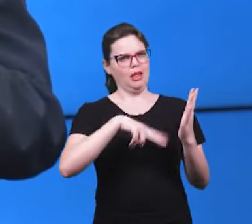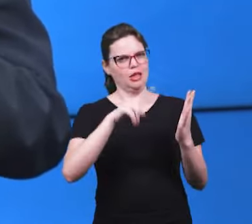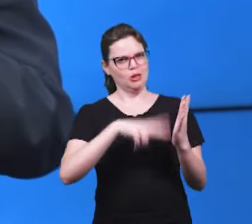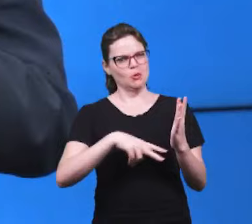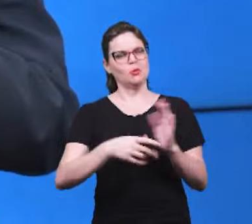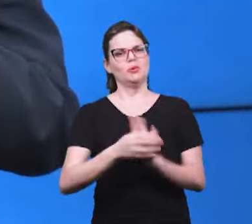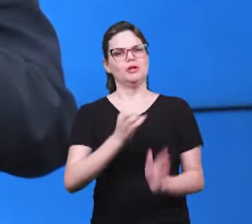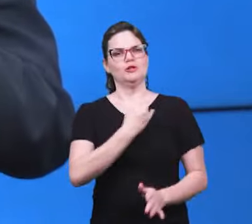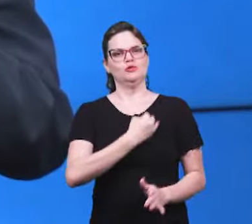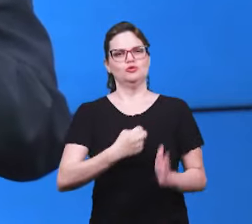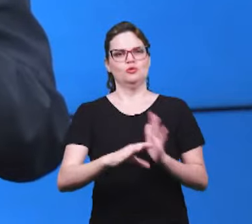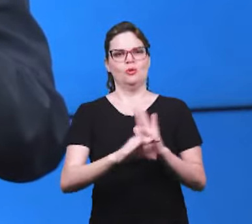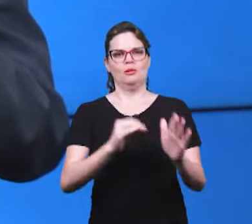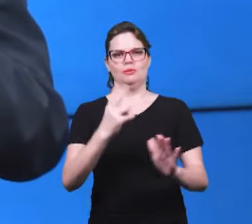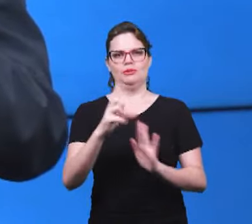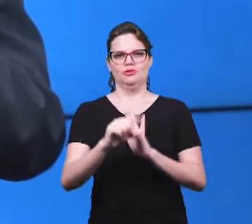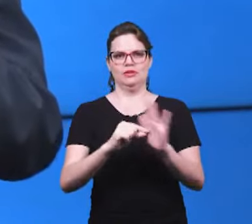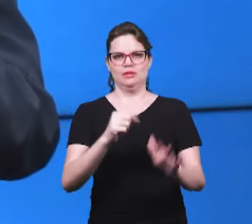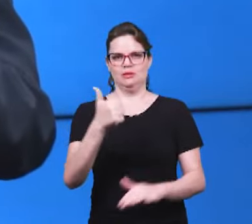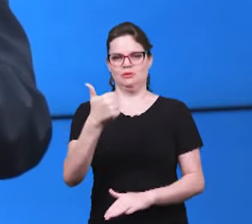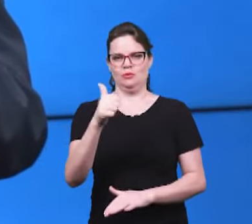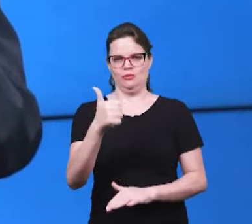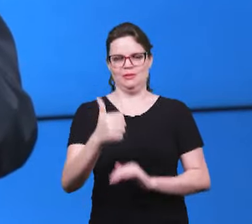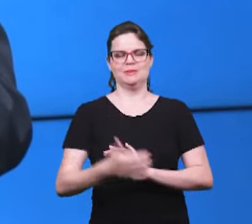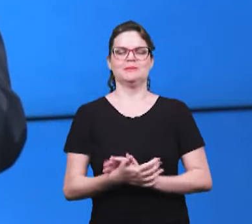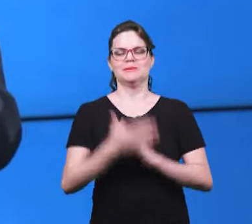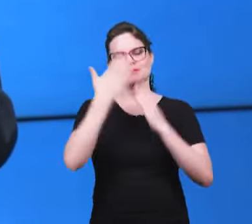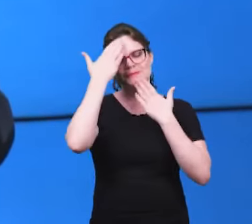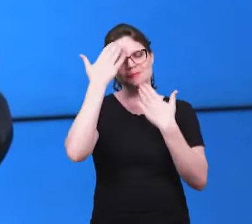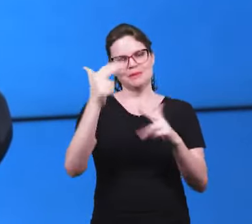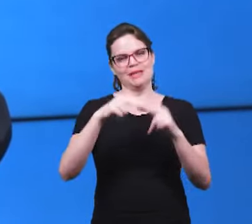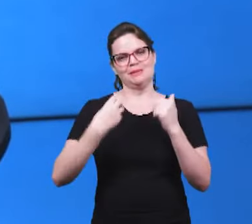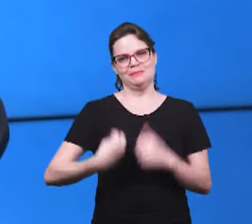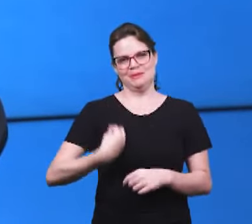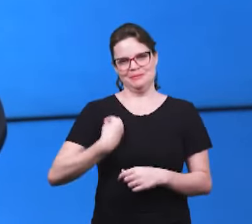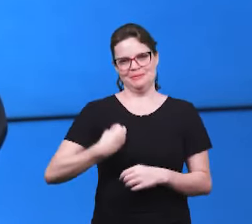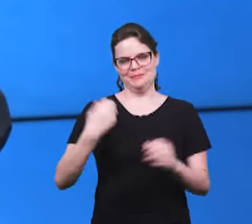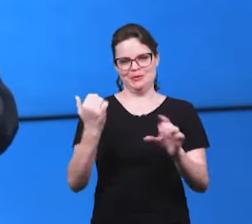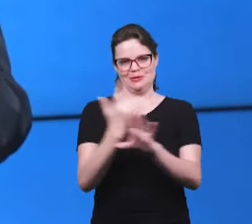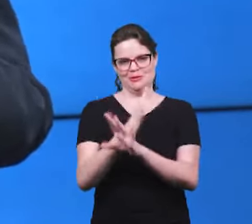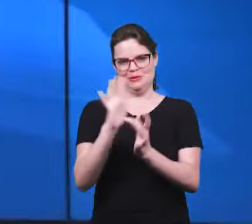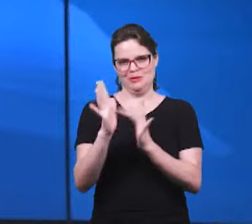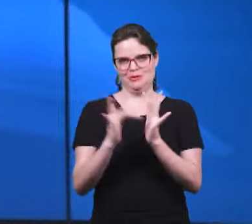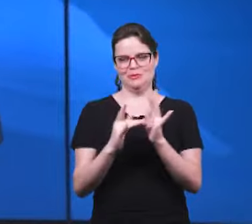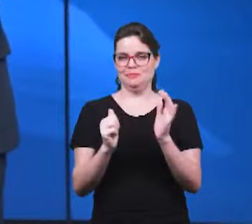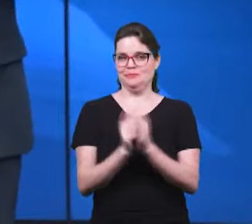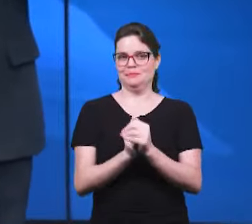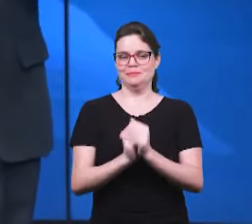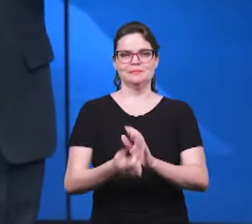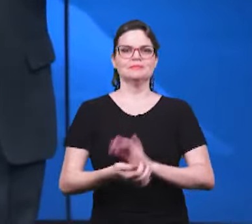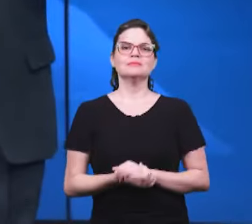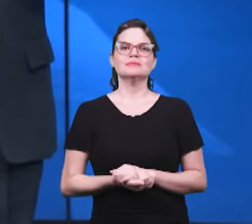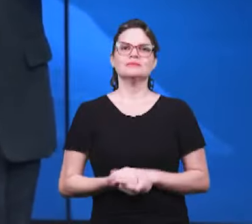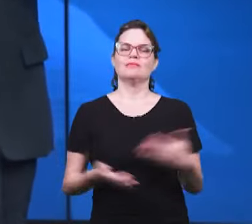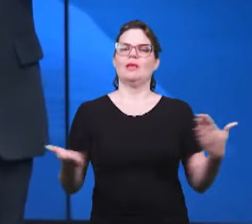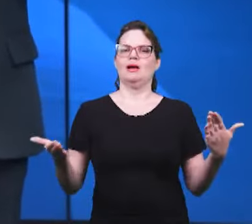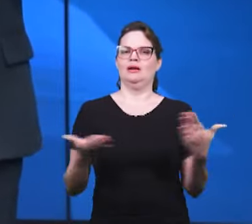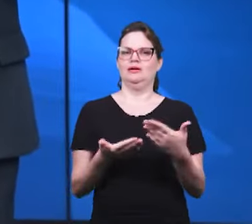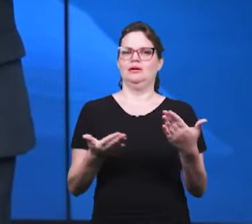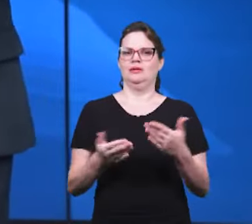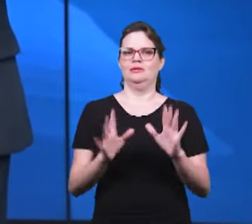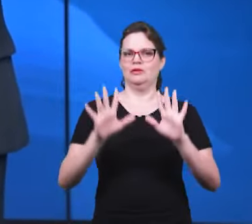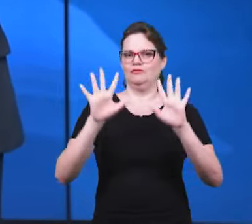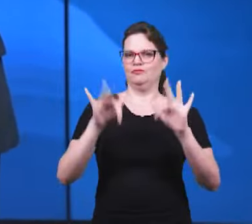a irmã fez de João capítulo 2 versículo 11 muito obrigado pela participação glória a Jesus muito bem vamos agora a nossa